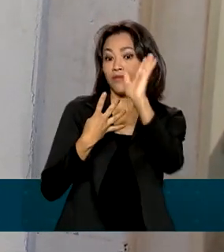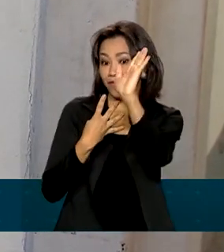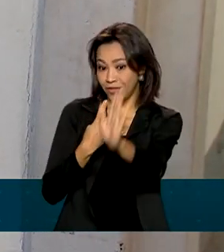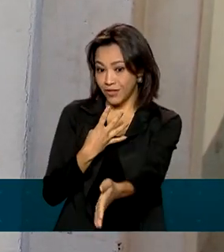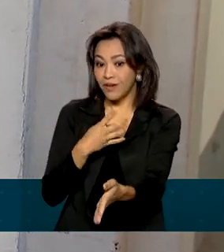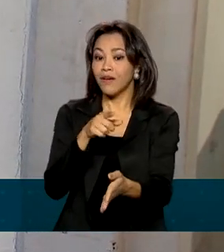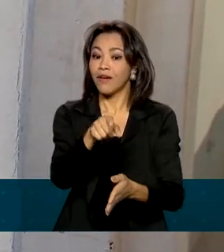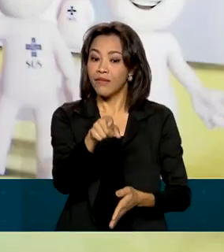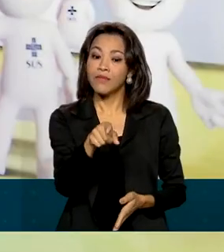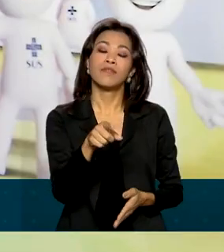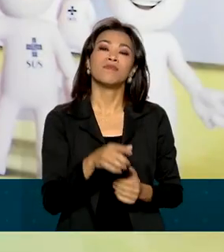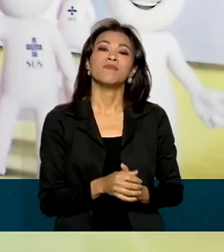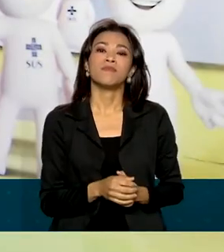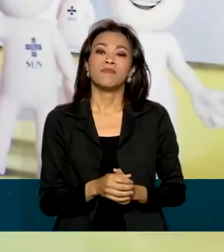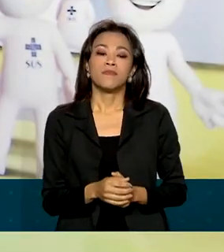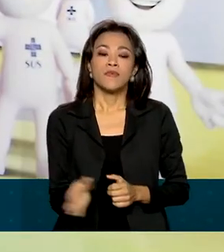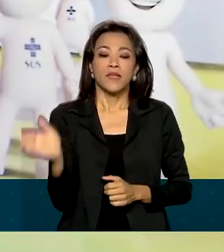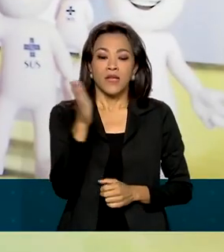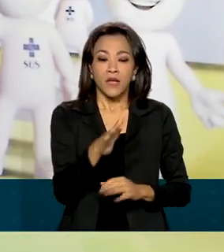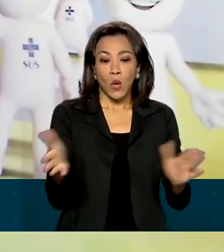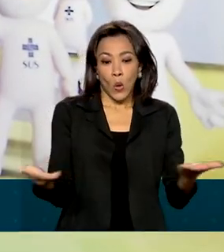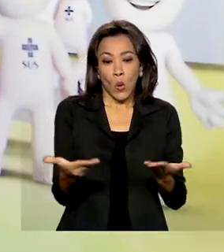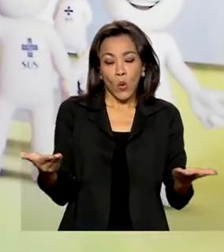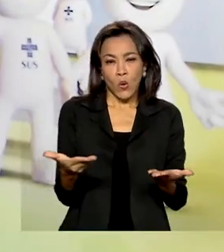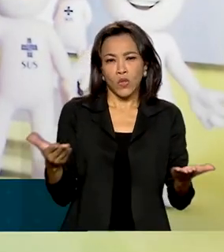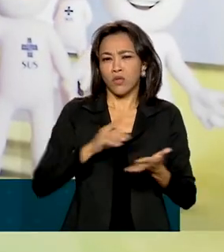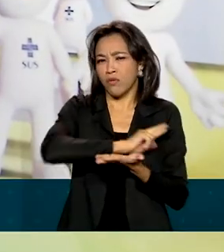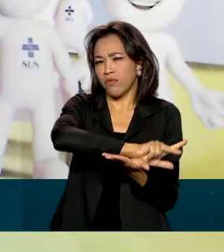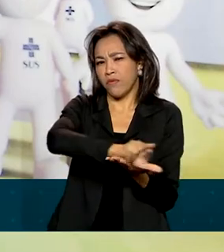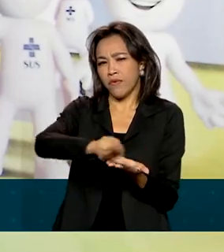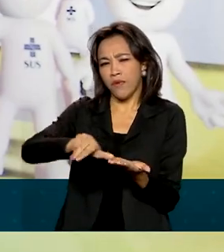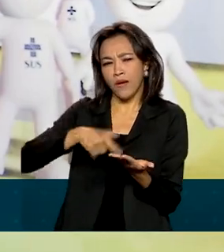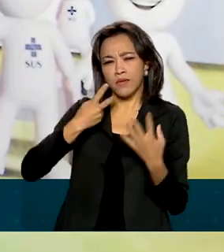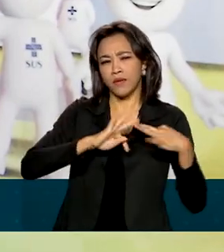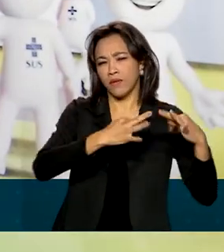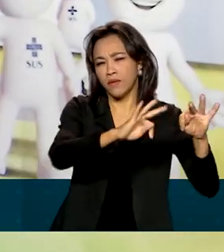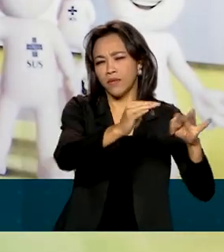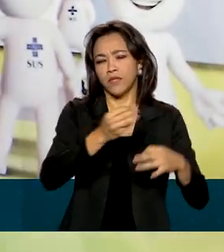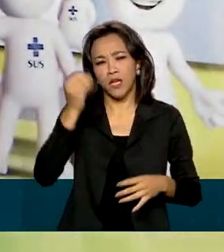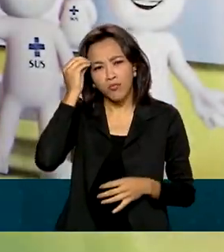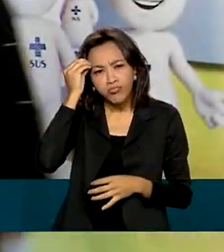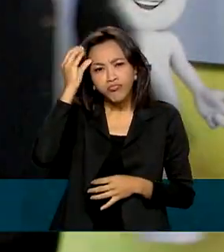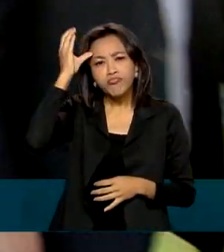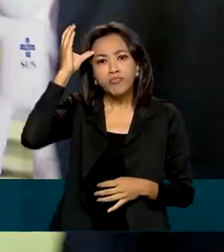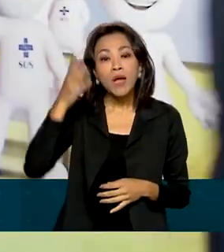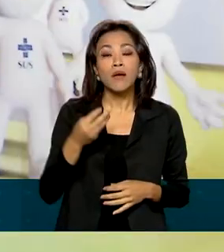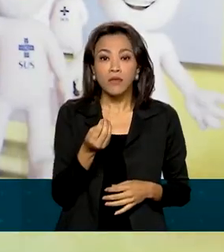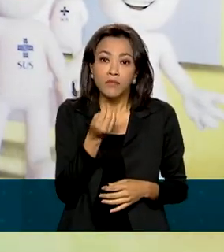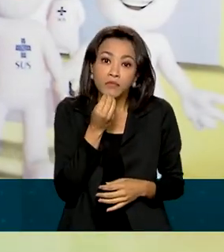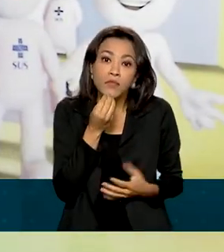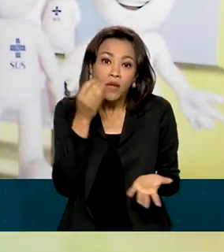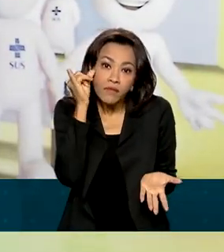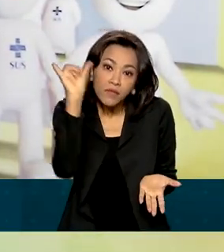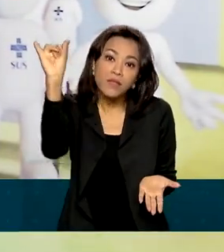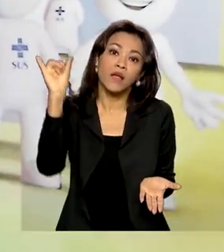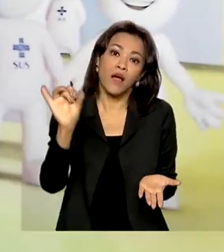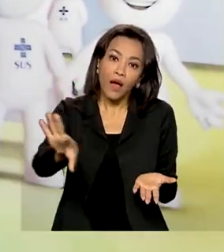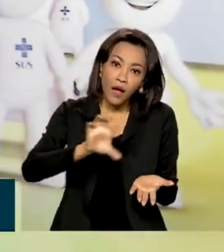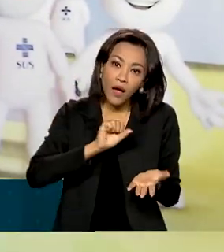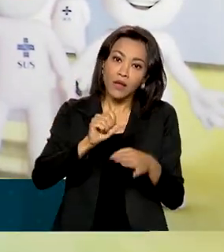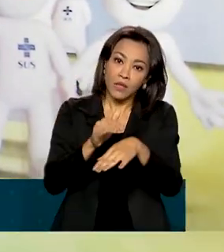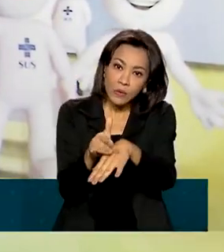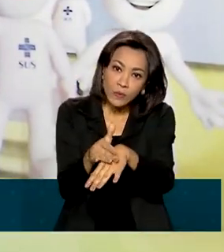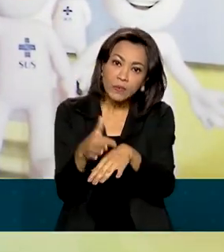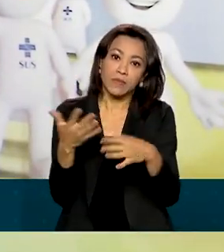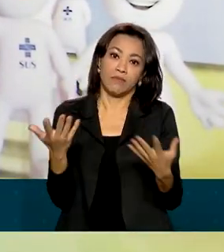para aumentar esse número. Hoje, com tanta tecnologia e conhecimento, e a gente está podendo evitar, pegar, adoecer,